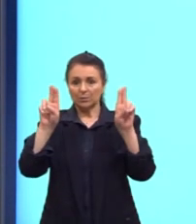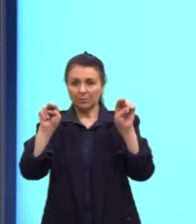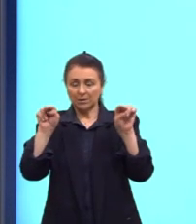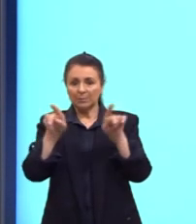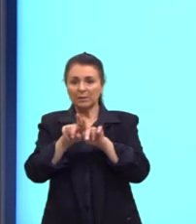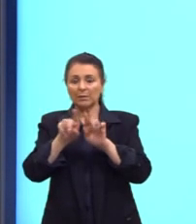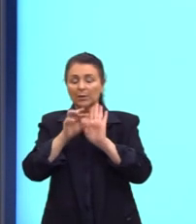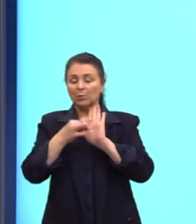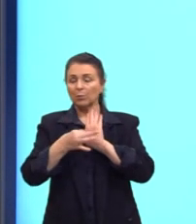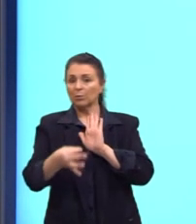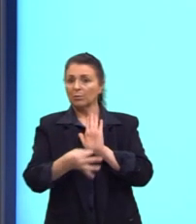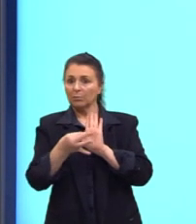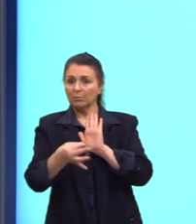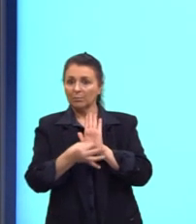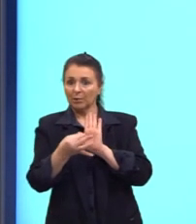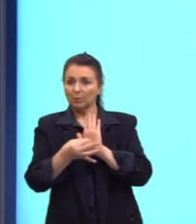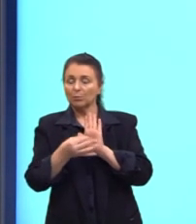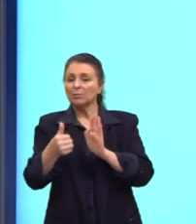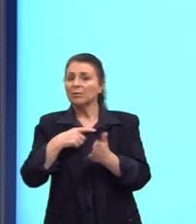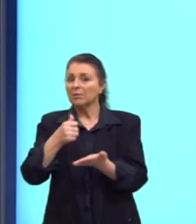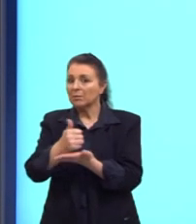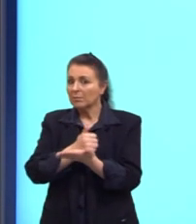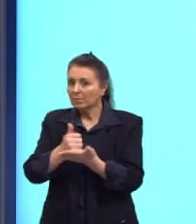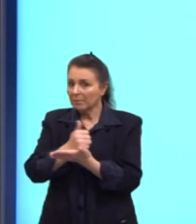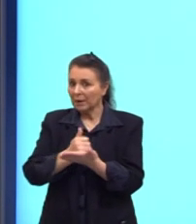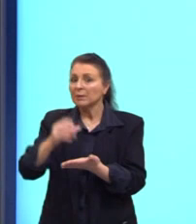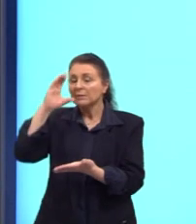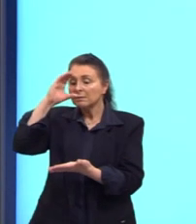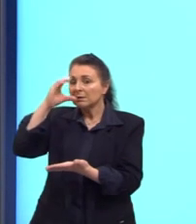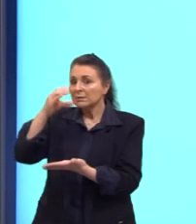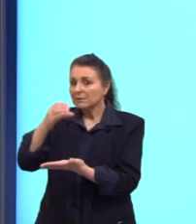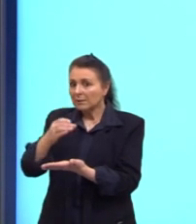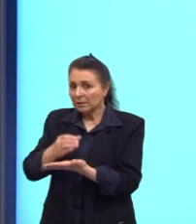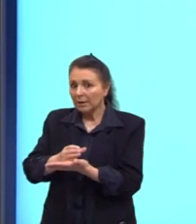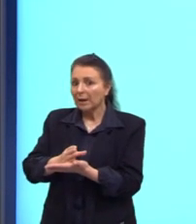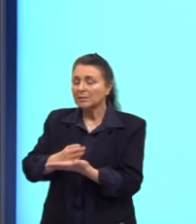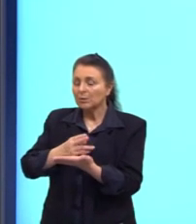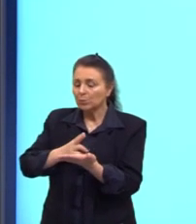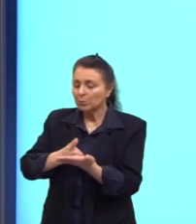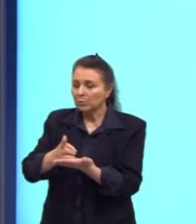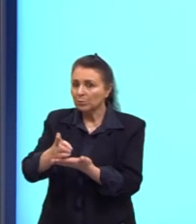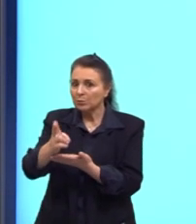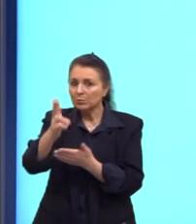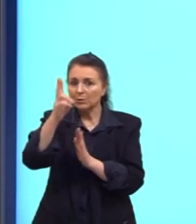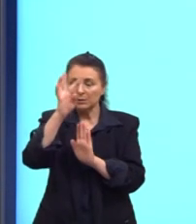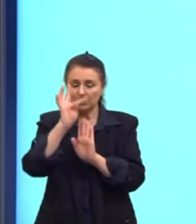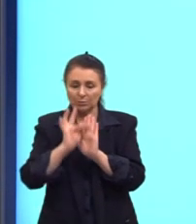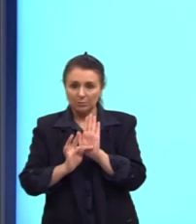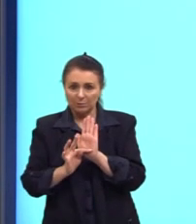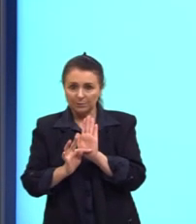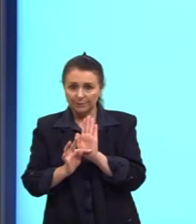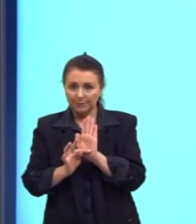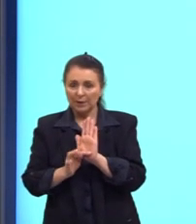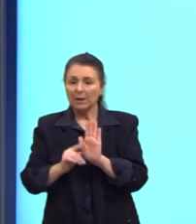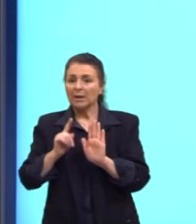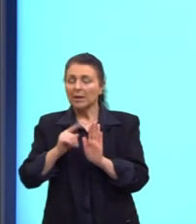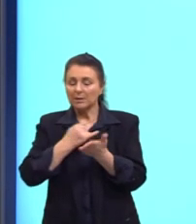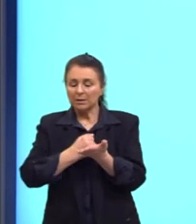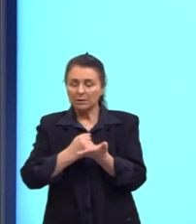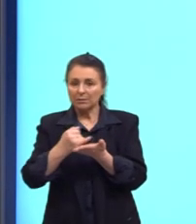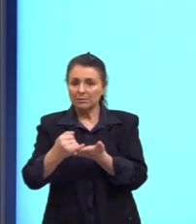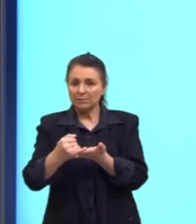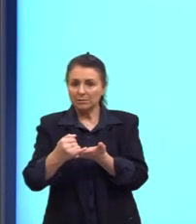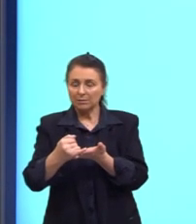argumentos que vão embasar essa tese ao longo do texto. E ela continua essa introdução